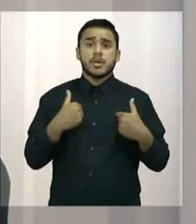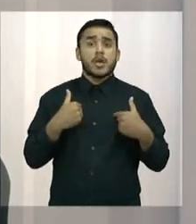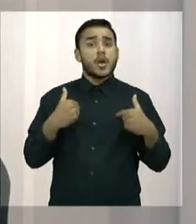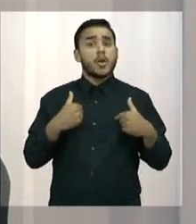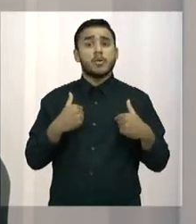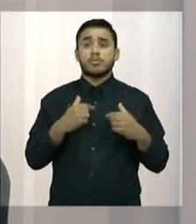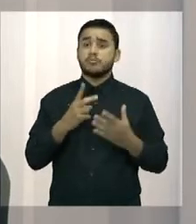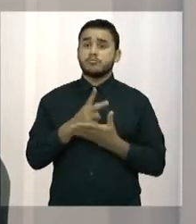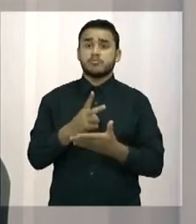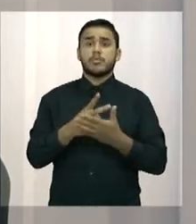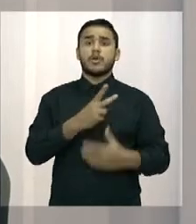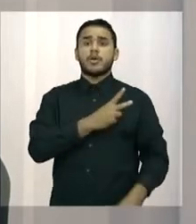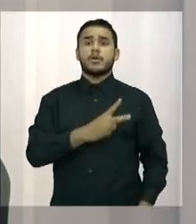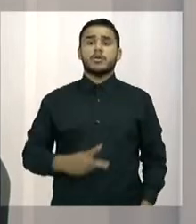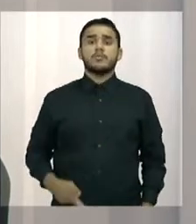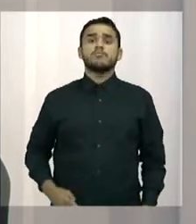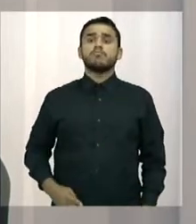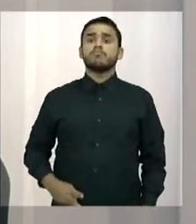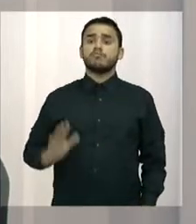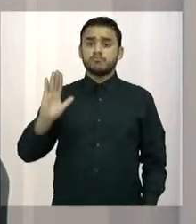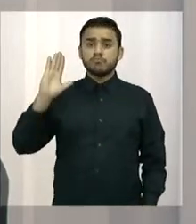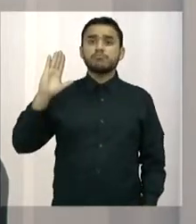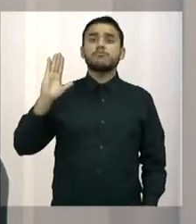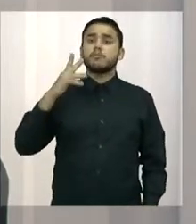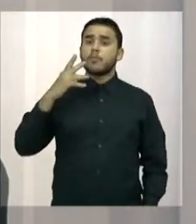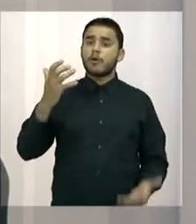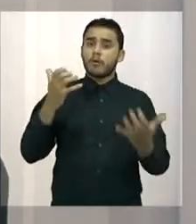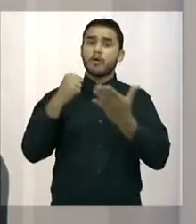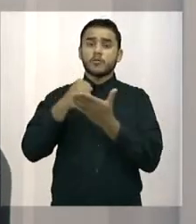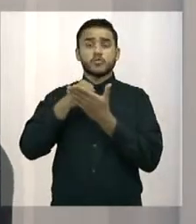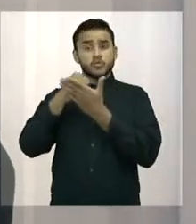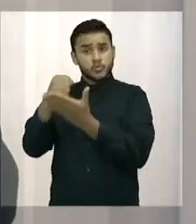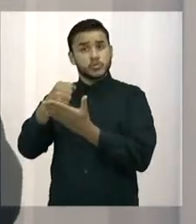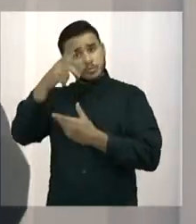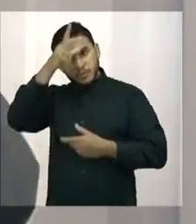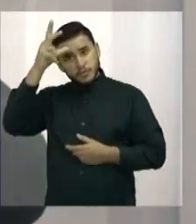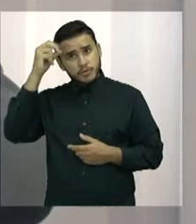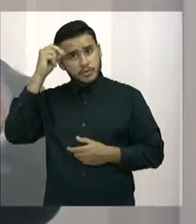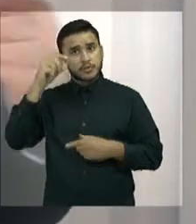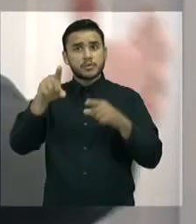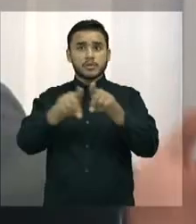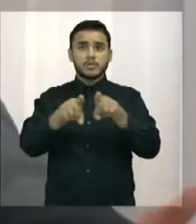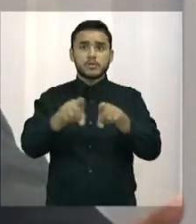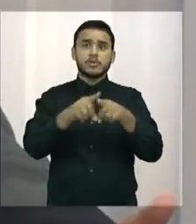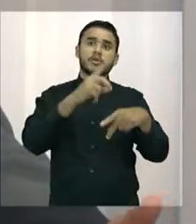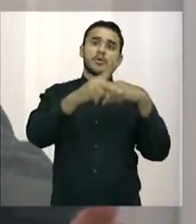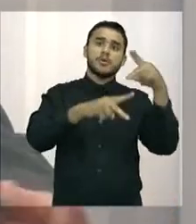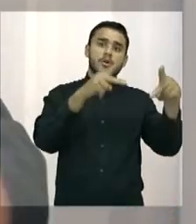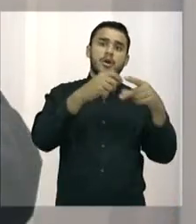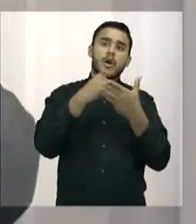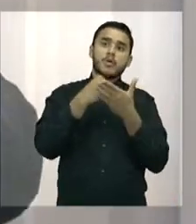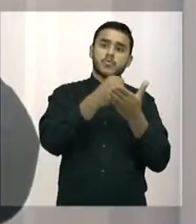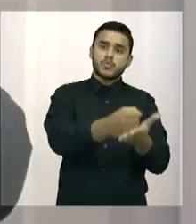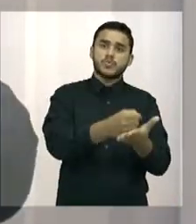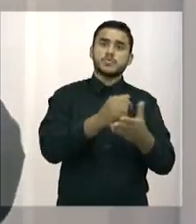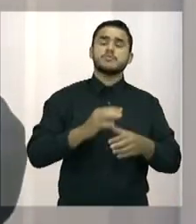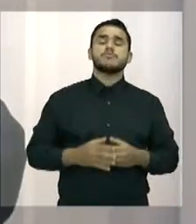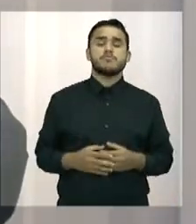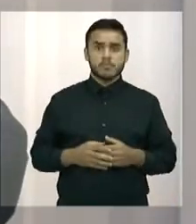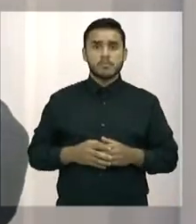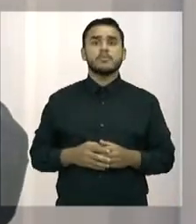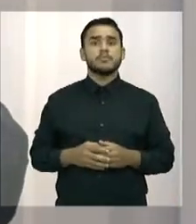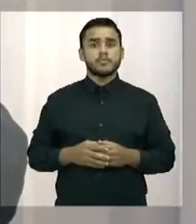faço o papel de um vereador que se propôs a ajudar o executivo e ajudar a população. São